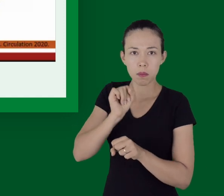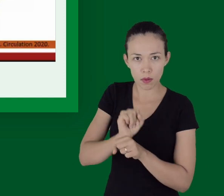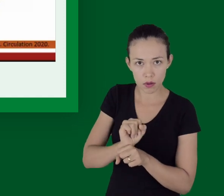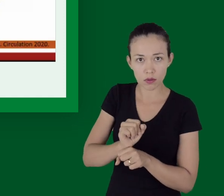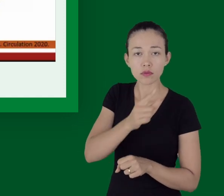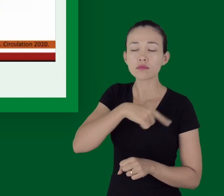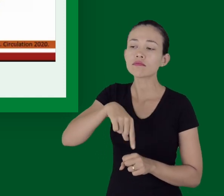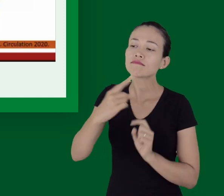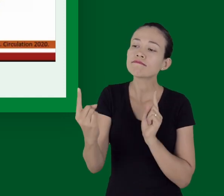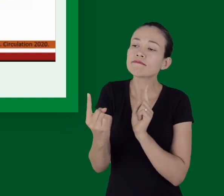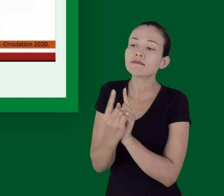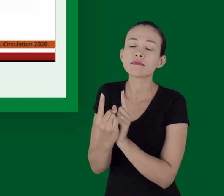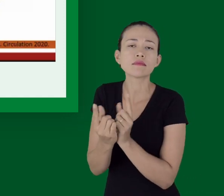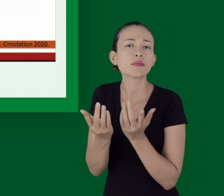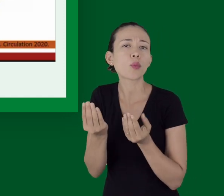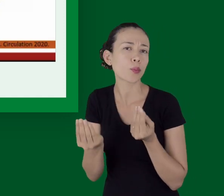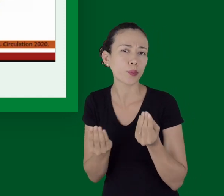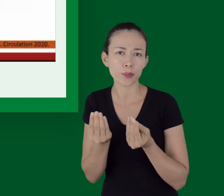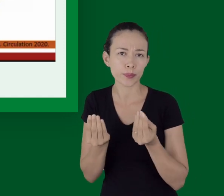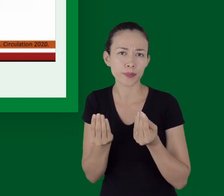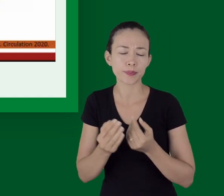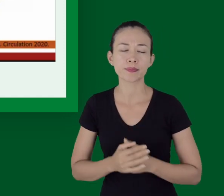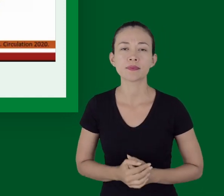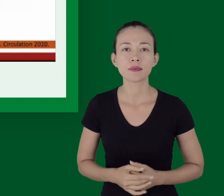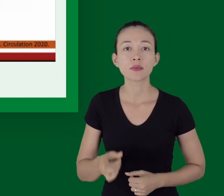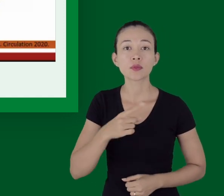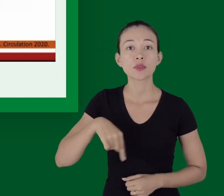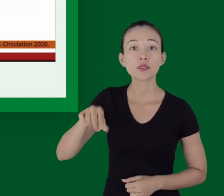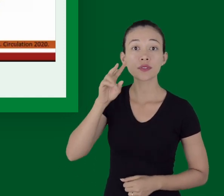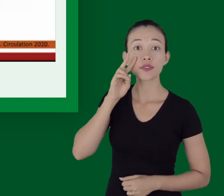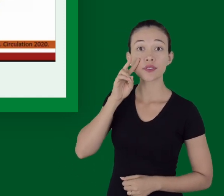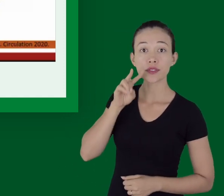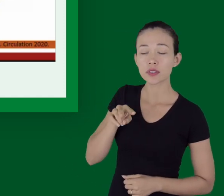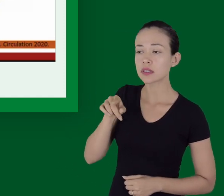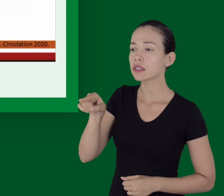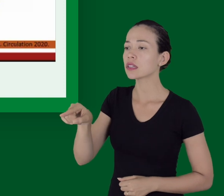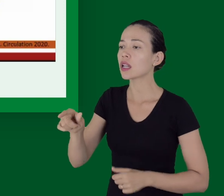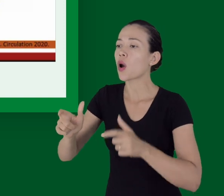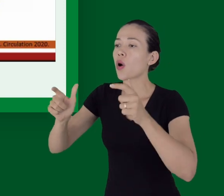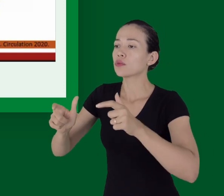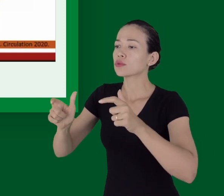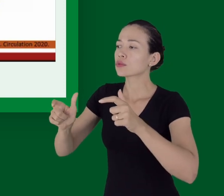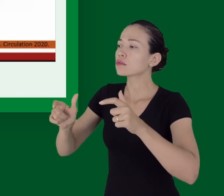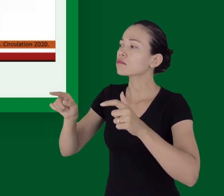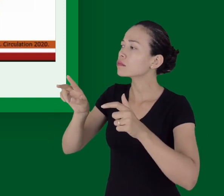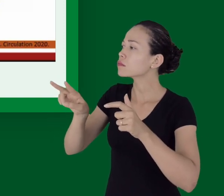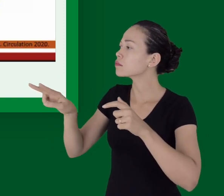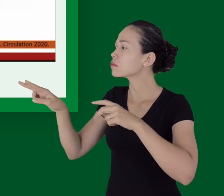primeiro lugar, como todo atendimento, a gente deve avaliar primeiramente a segurança da cena.